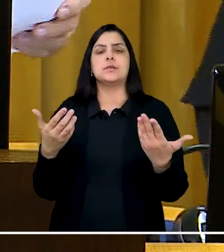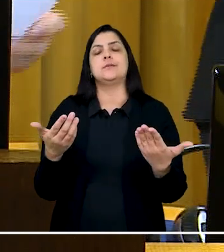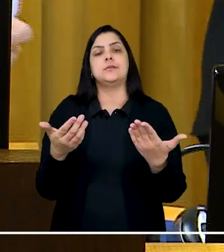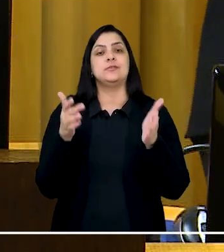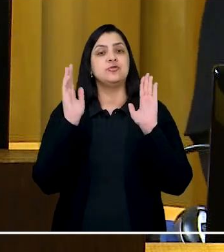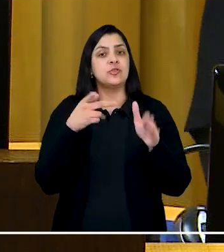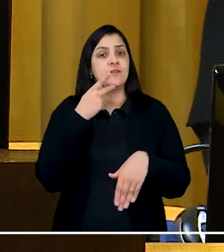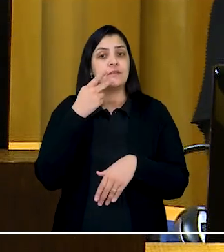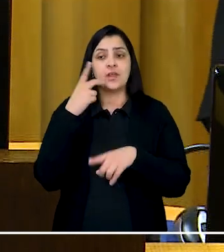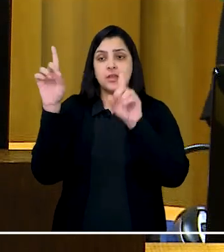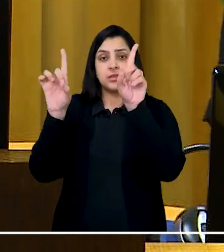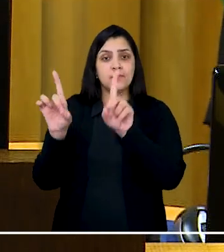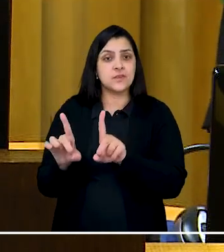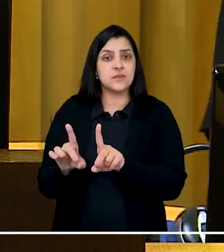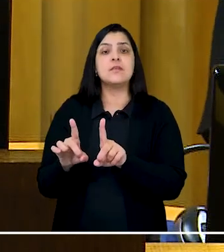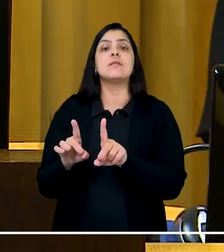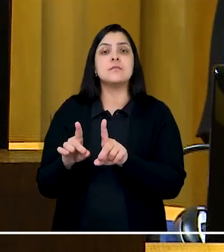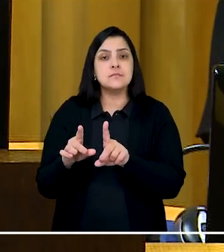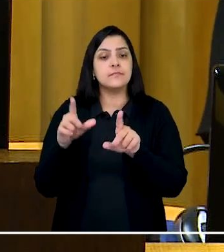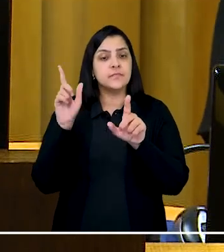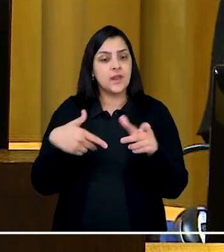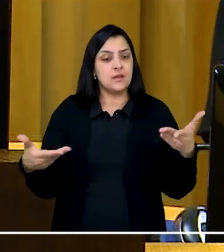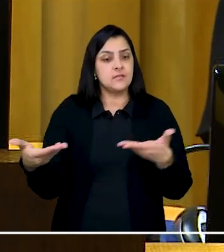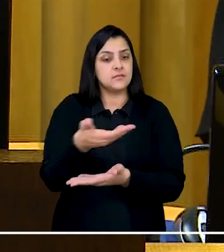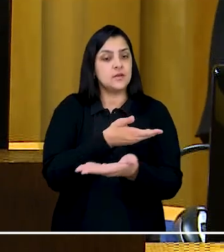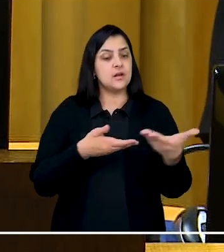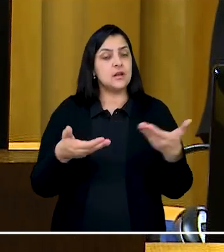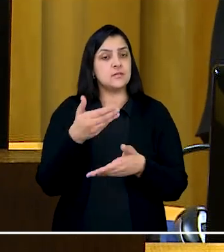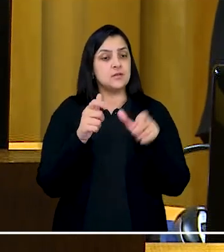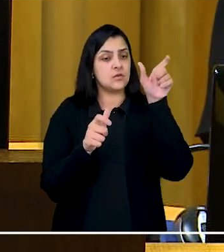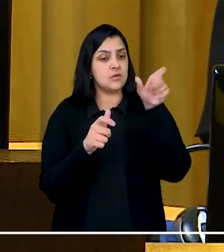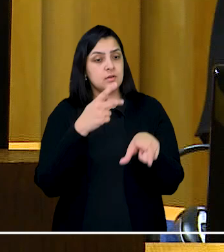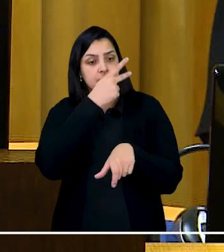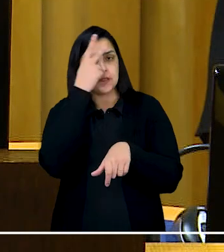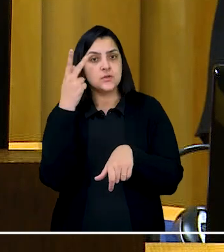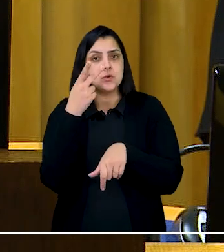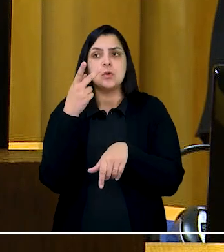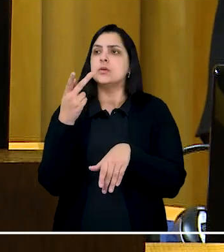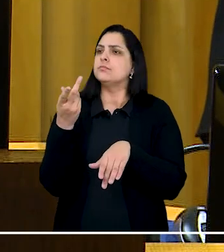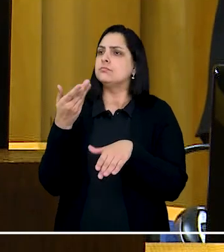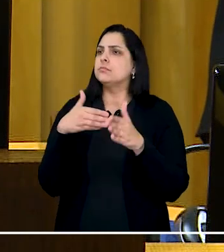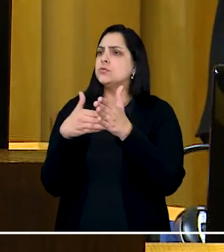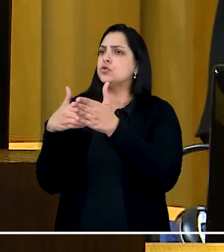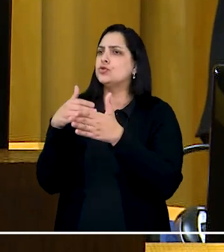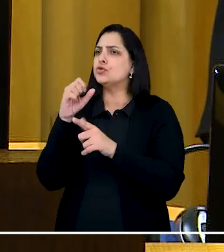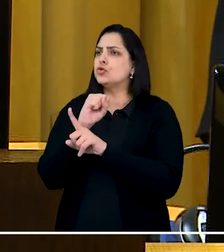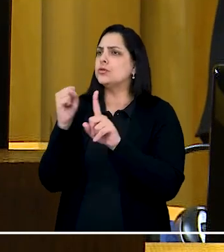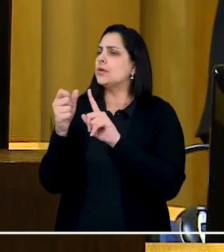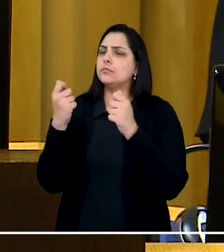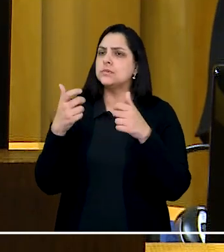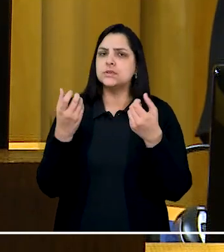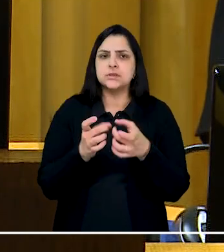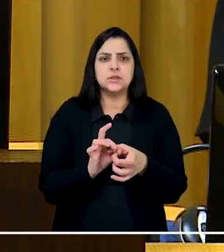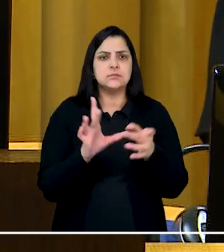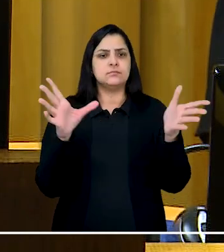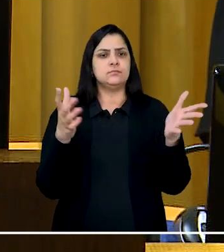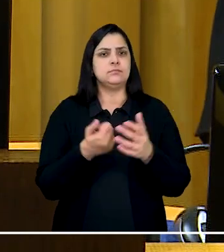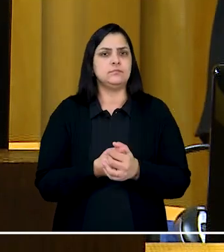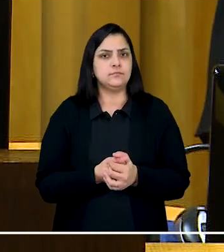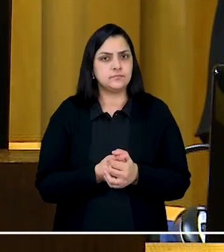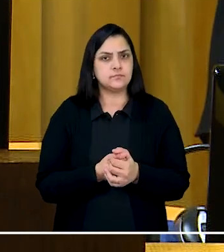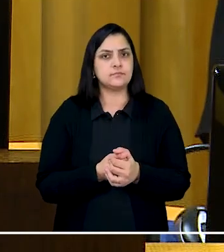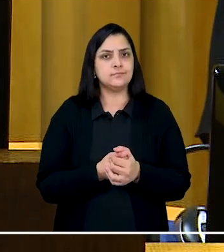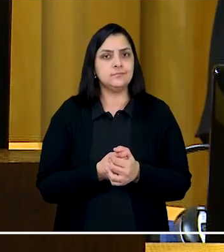que abordam a deficiência a partir da interação do indivíduo com as barreiras sociais. O relator lembrou que, em